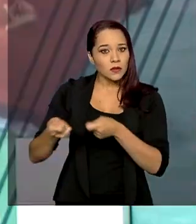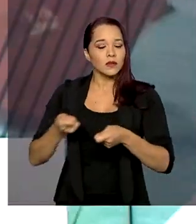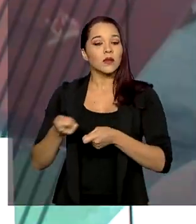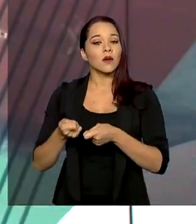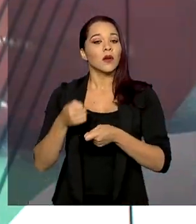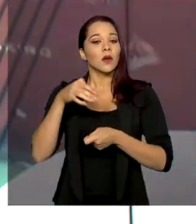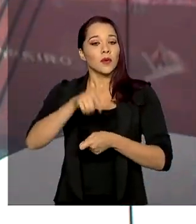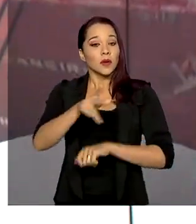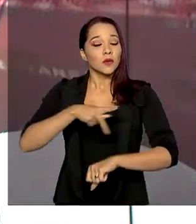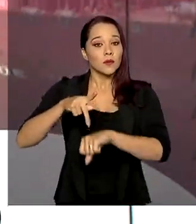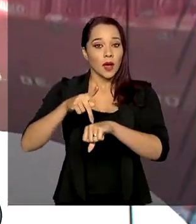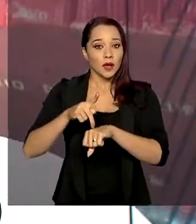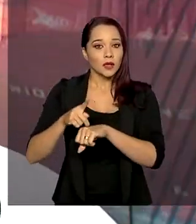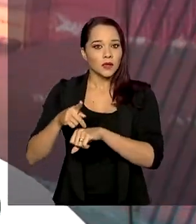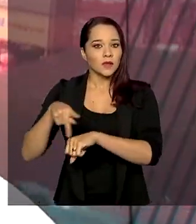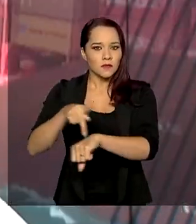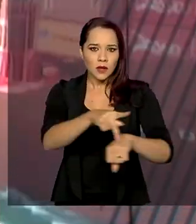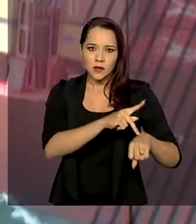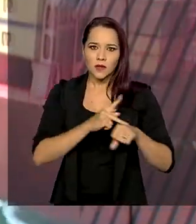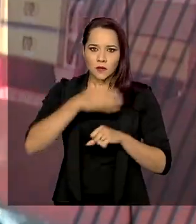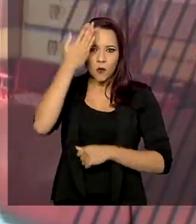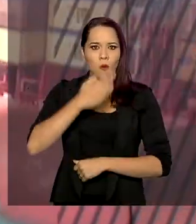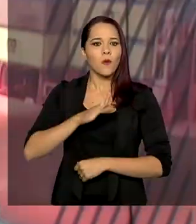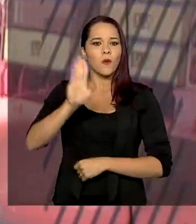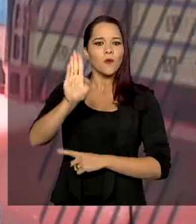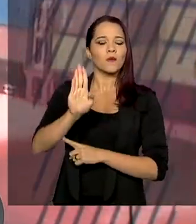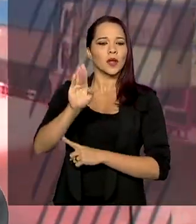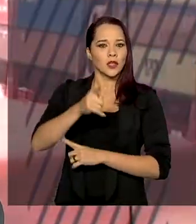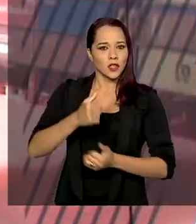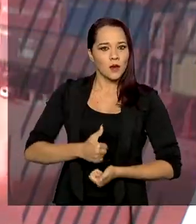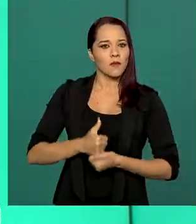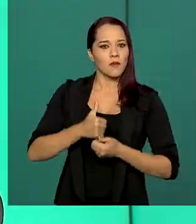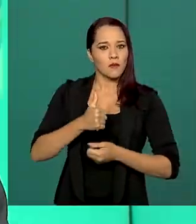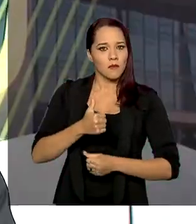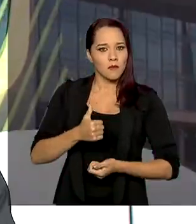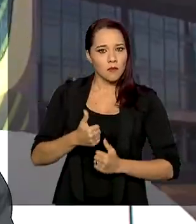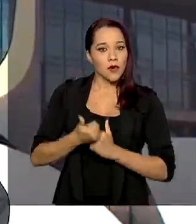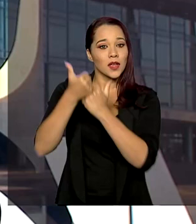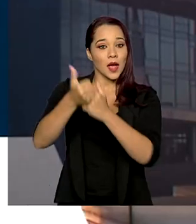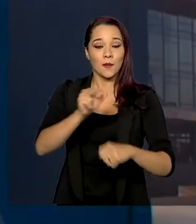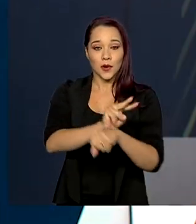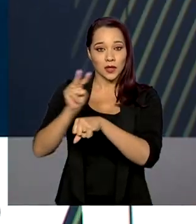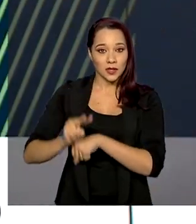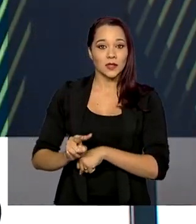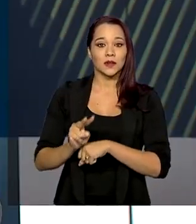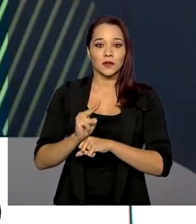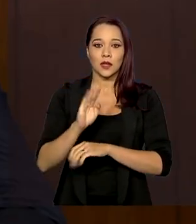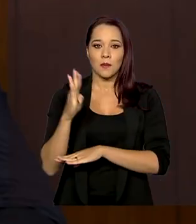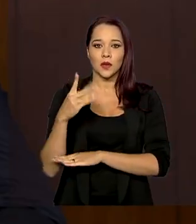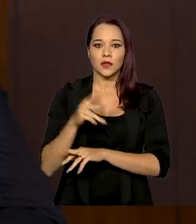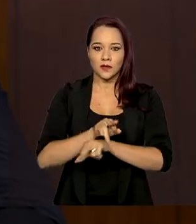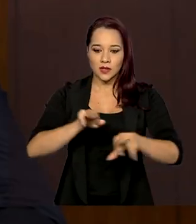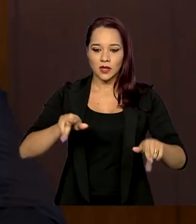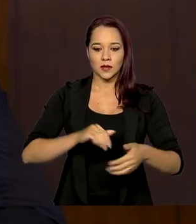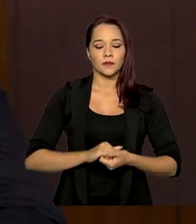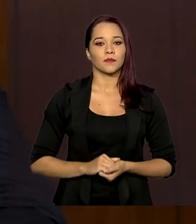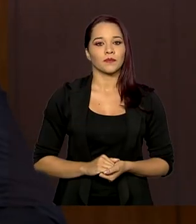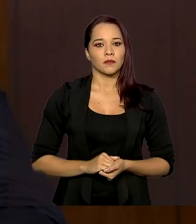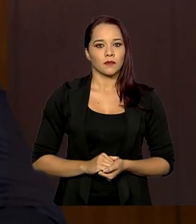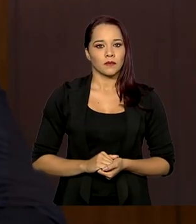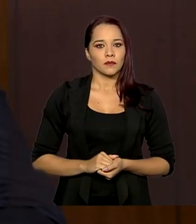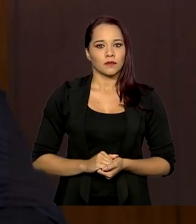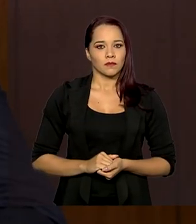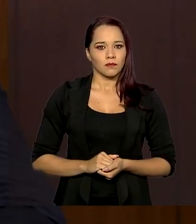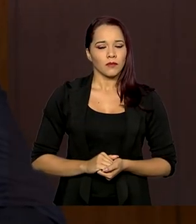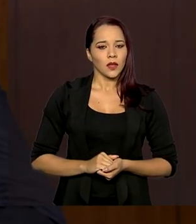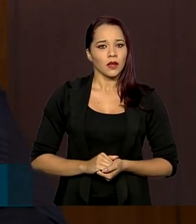para que os países membros cumpram o compromisso de apoiar a proteção da biodiversidade. Rechaço de